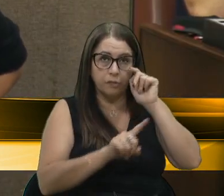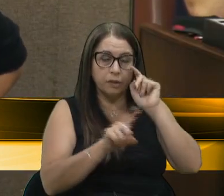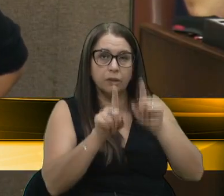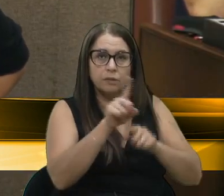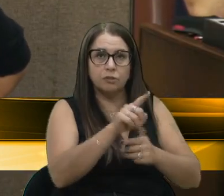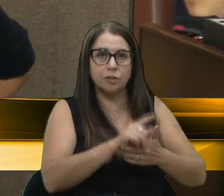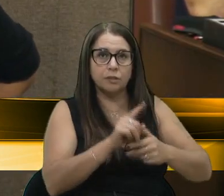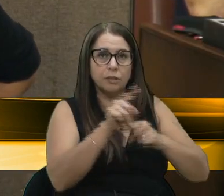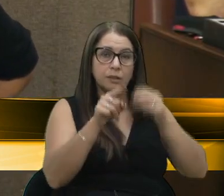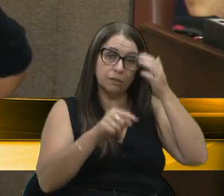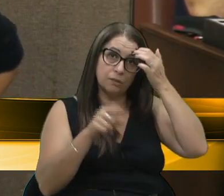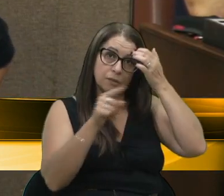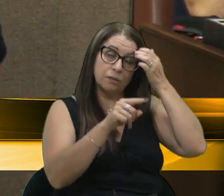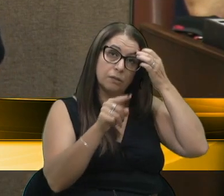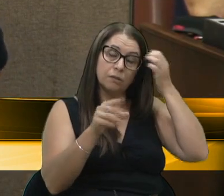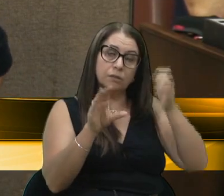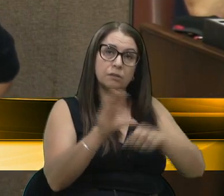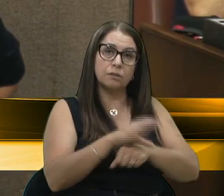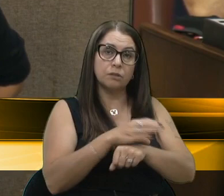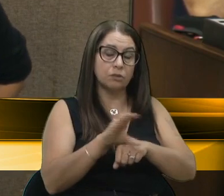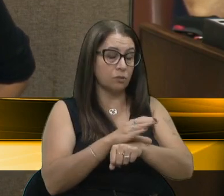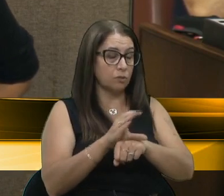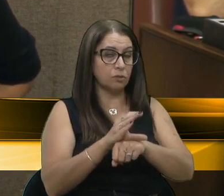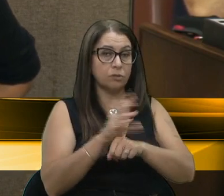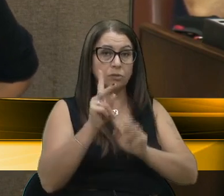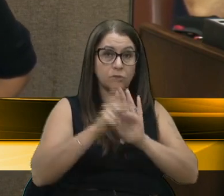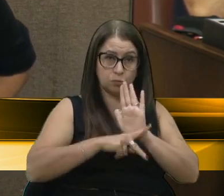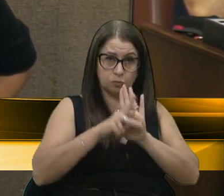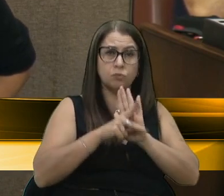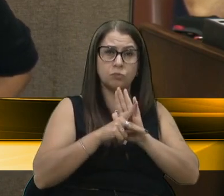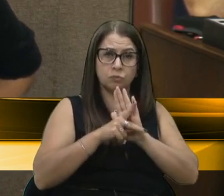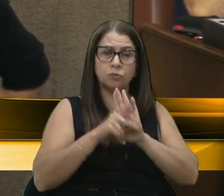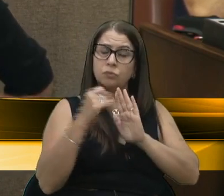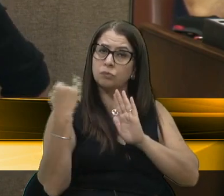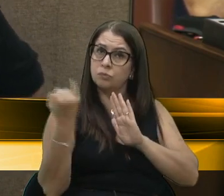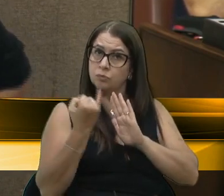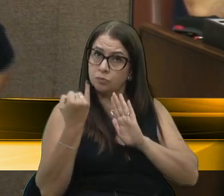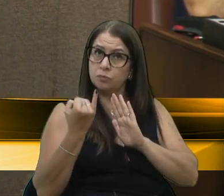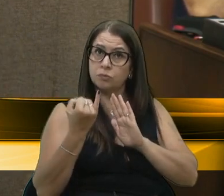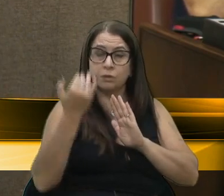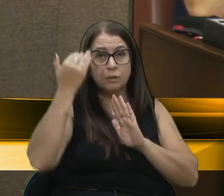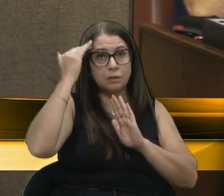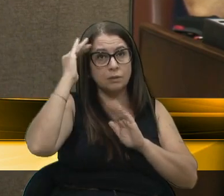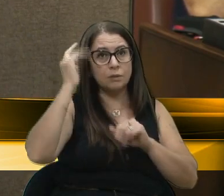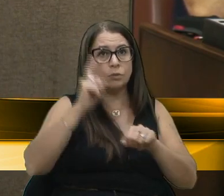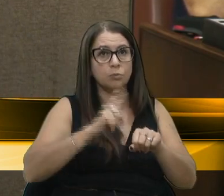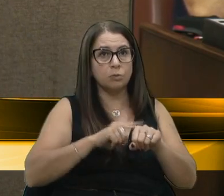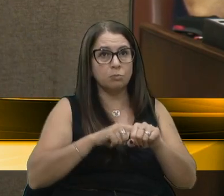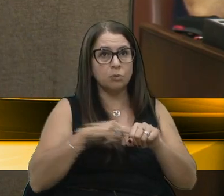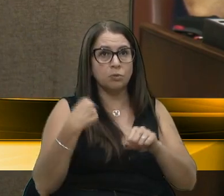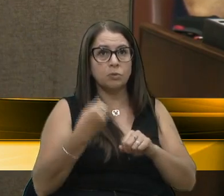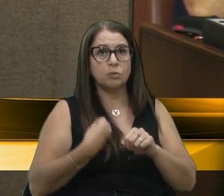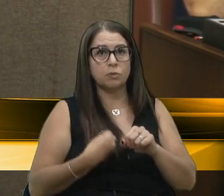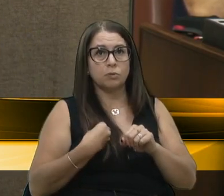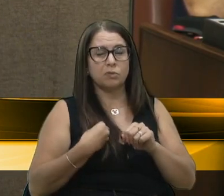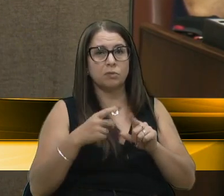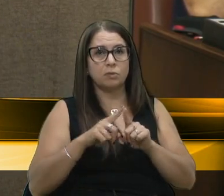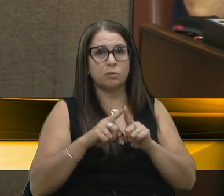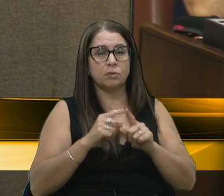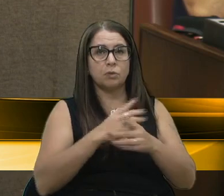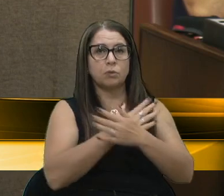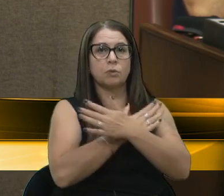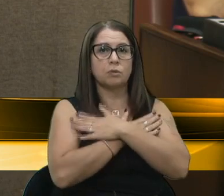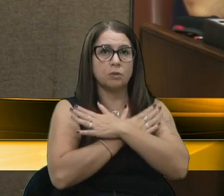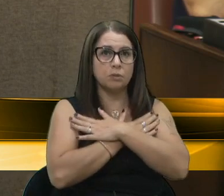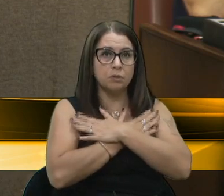entende a inconstitucionalidade do projeto, mas é importante entender o momento em que nós vivemos. O desemprego